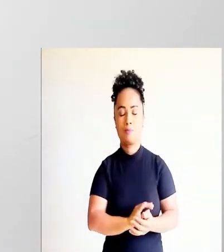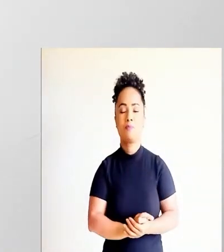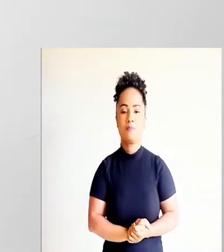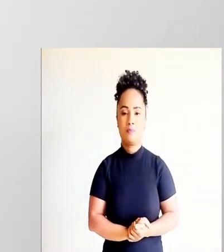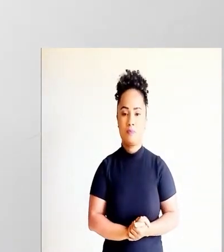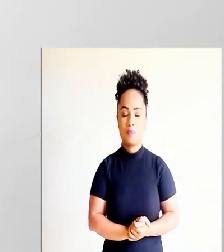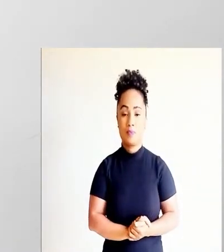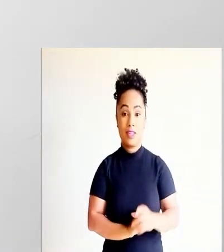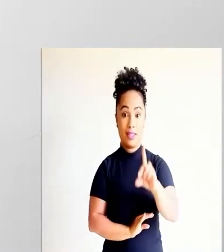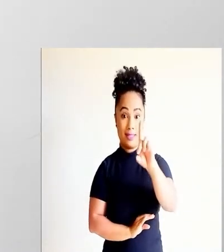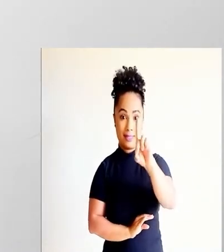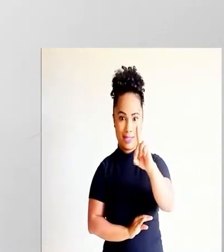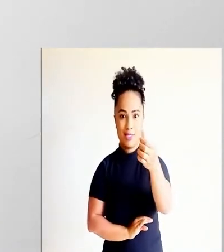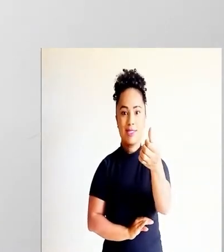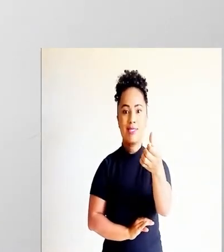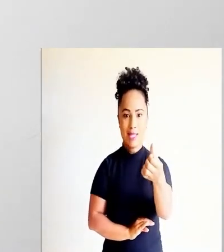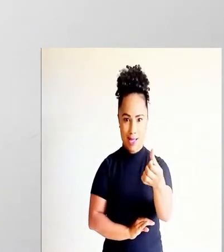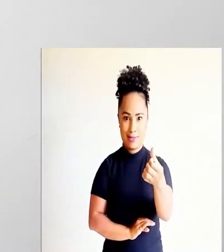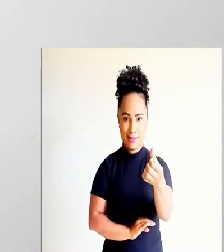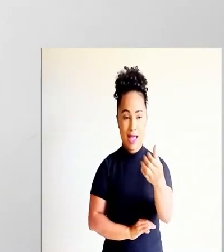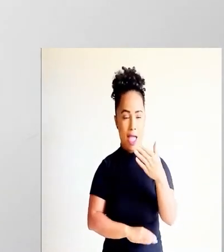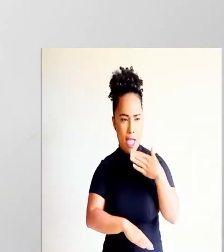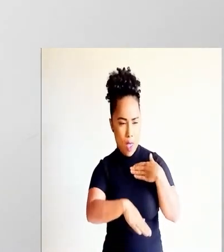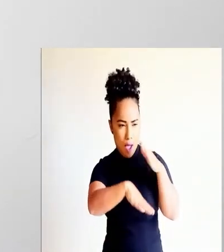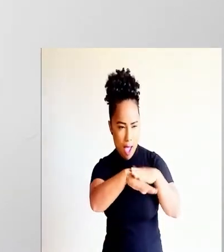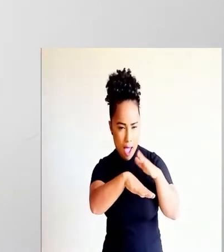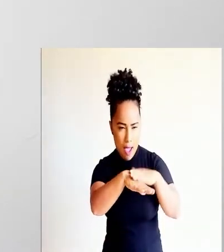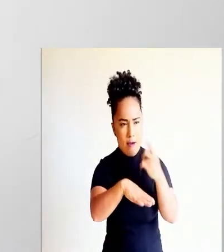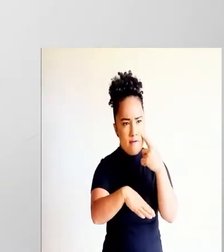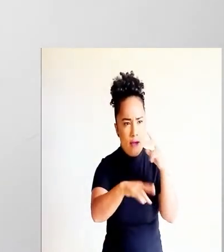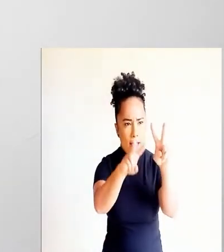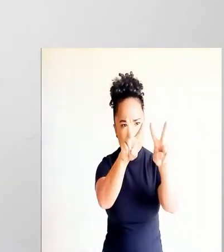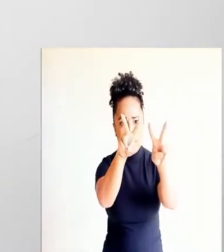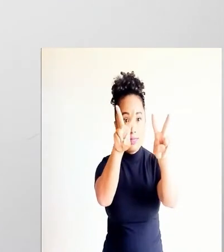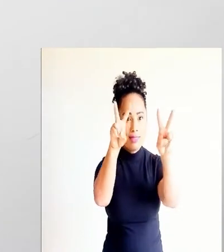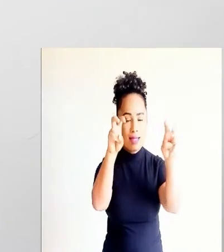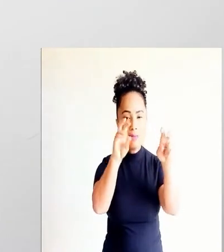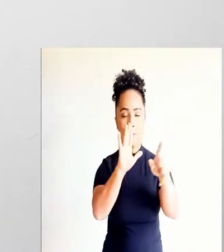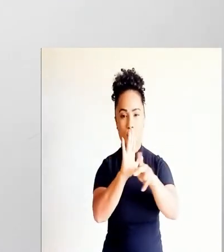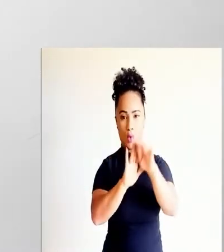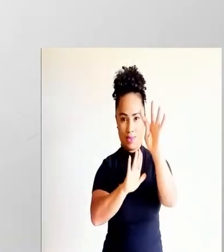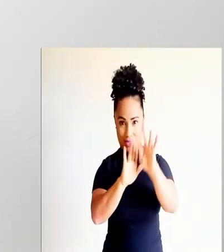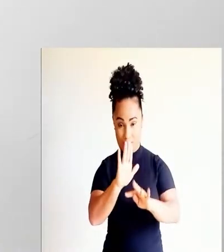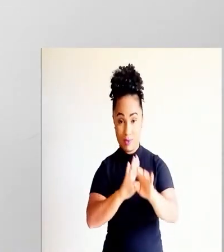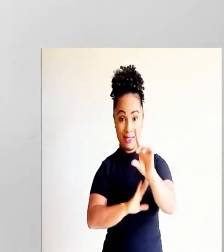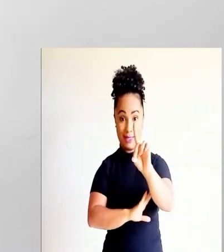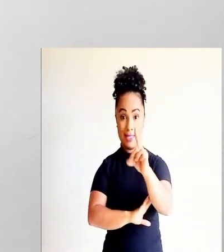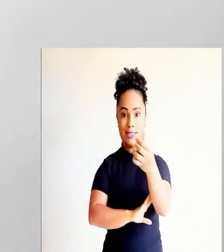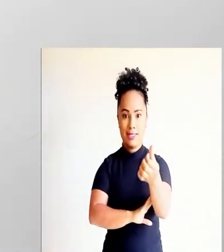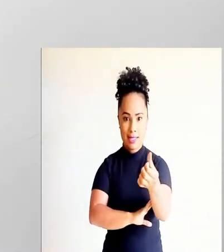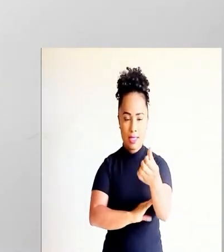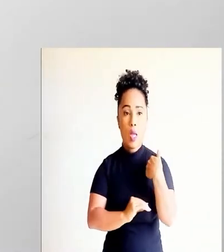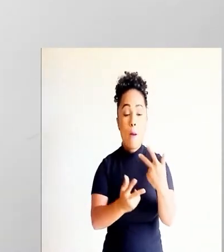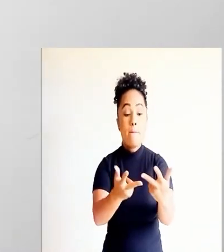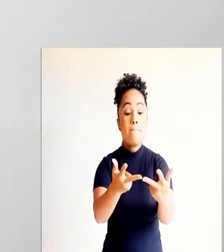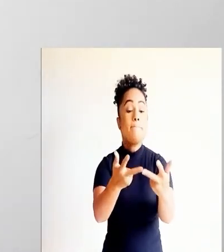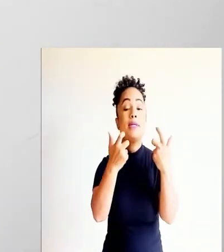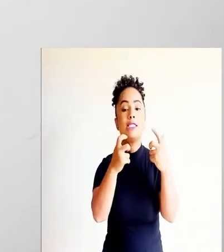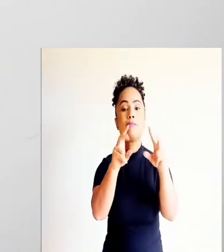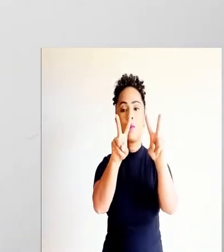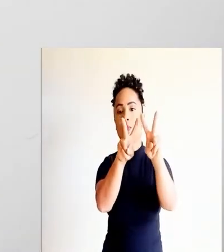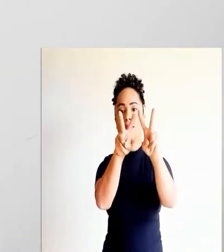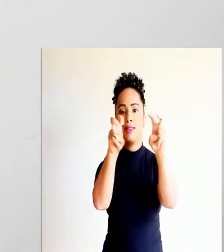texto. E o descritor 6, identificar o tema de um texto. O descritor 6,